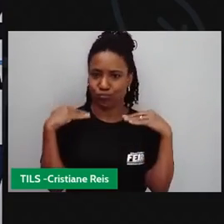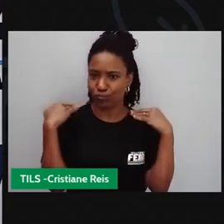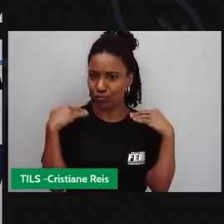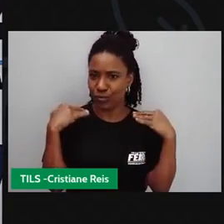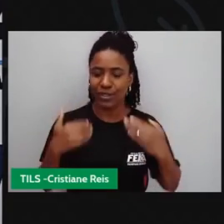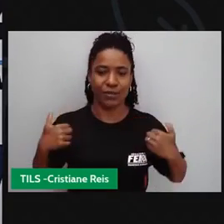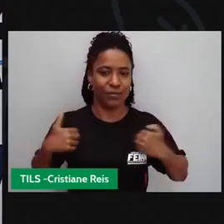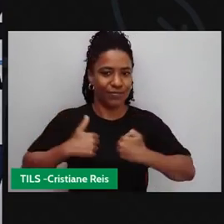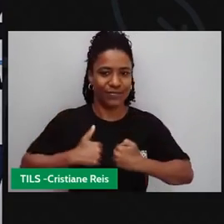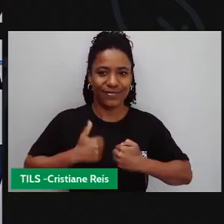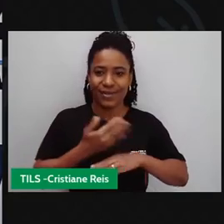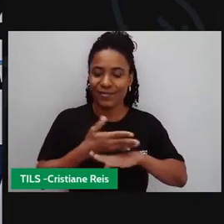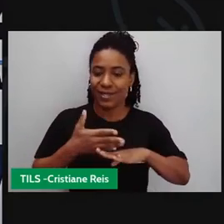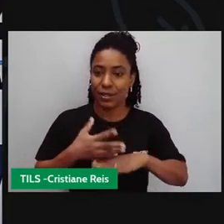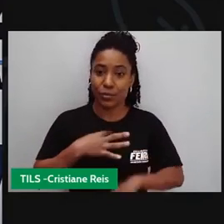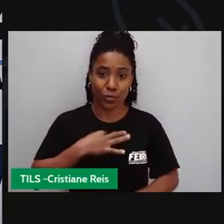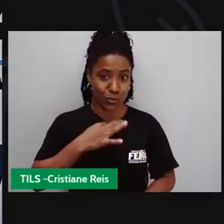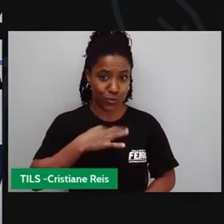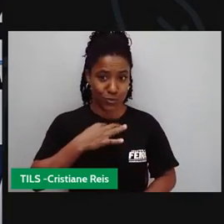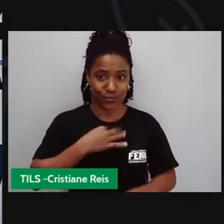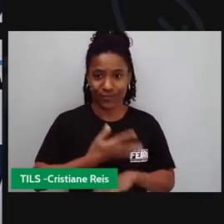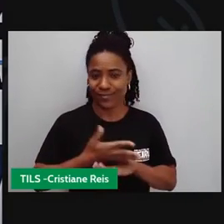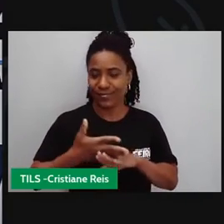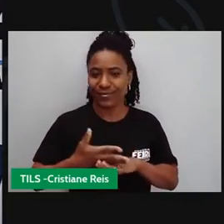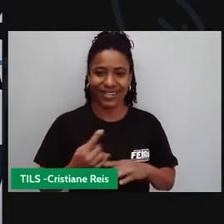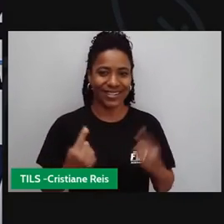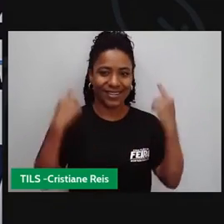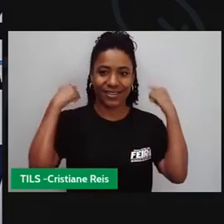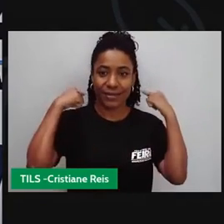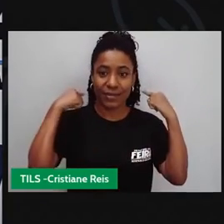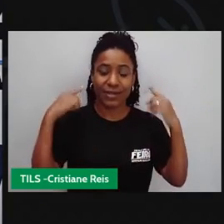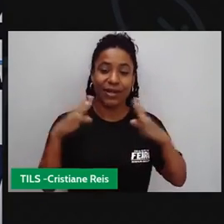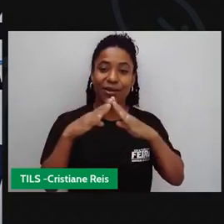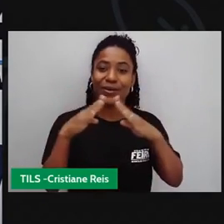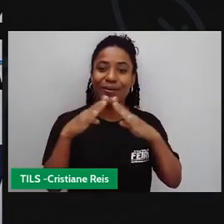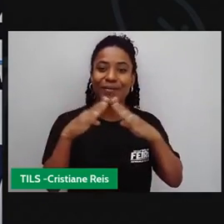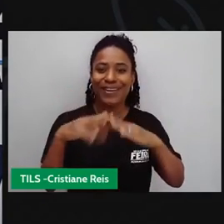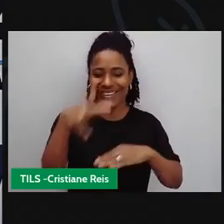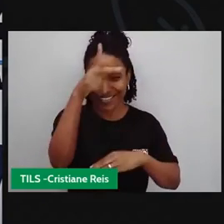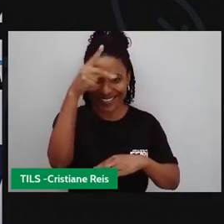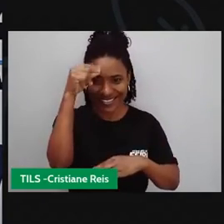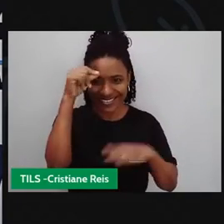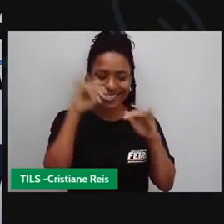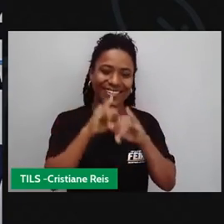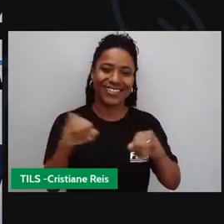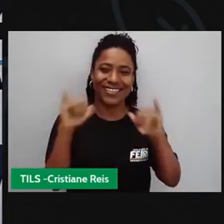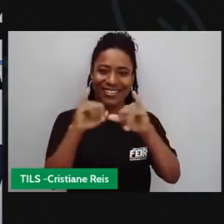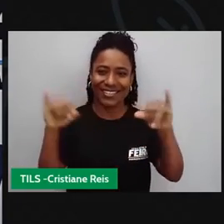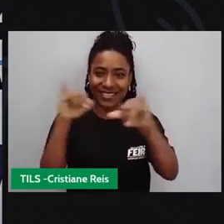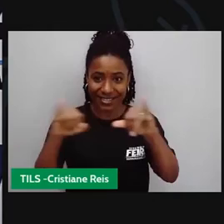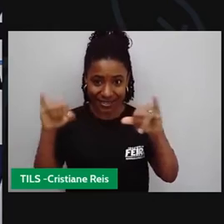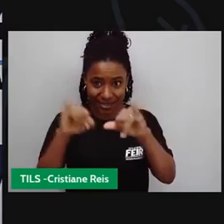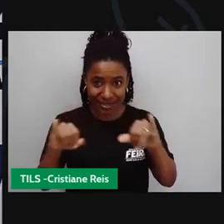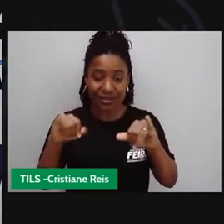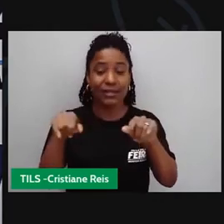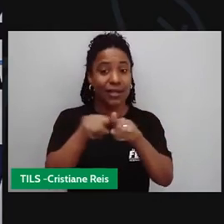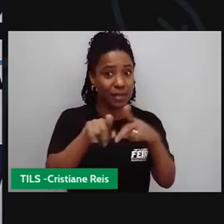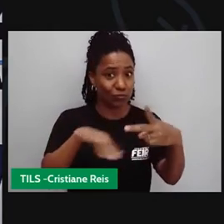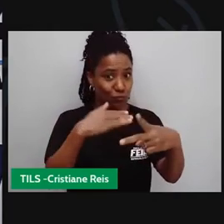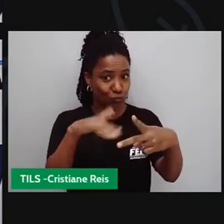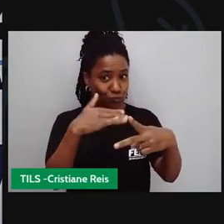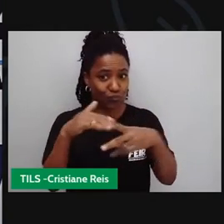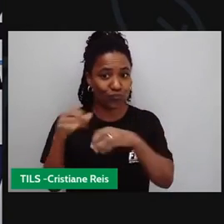branco, uma blusa branca, e atrás de mim, né, tem a logomarca, né, da Prefeitura de Ferreira de Santana e da